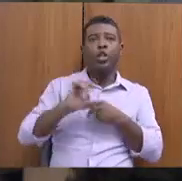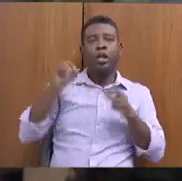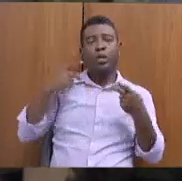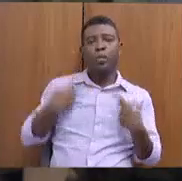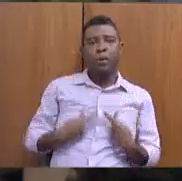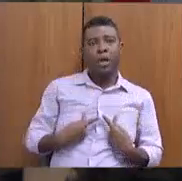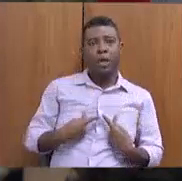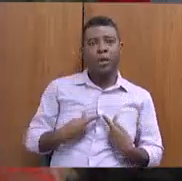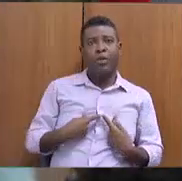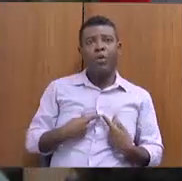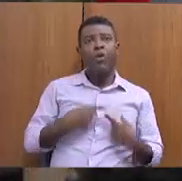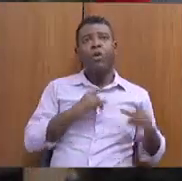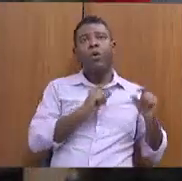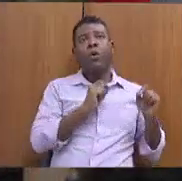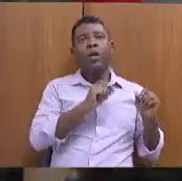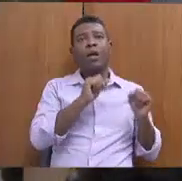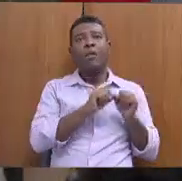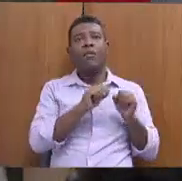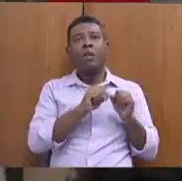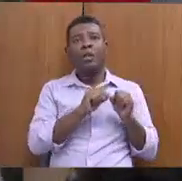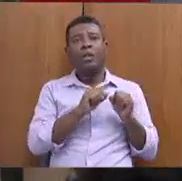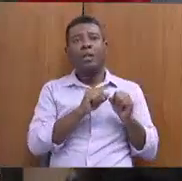realizada. Aí, quando a gente observa,